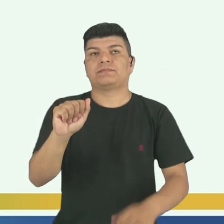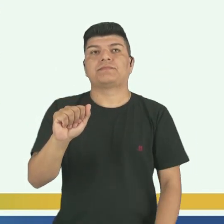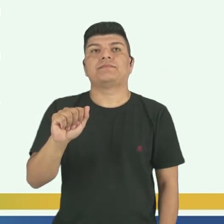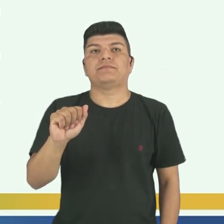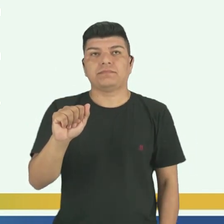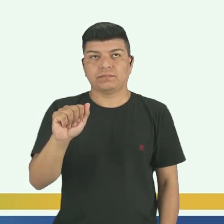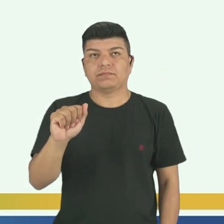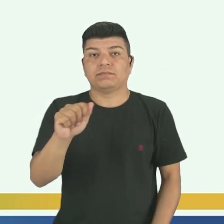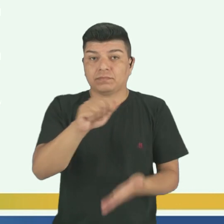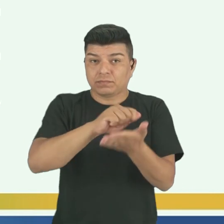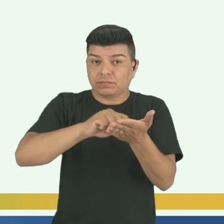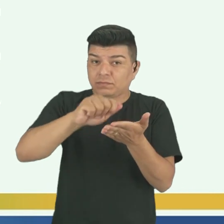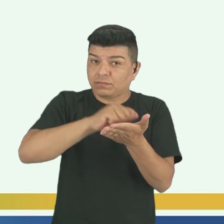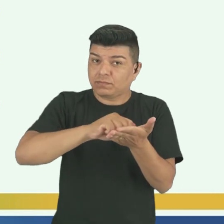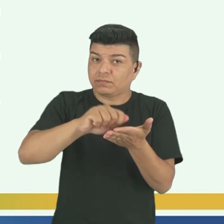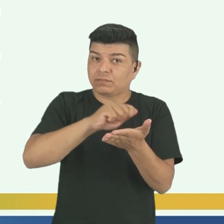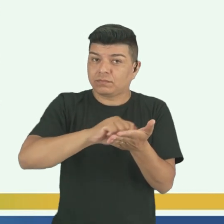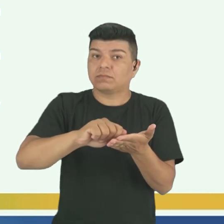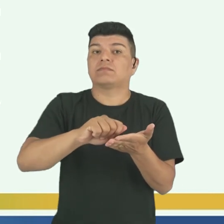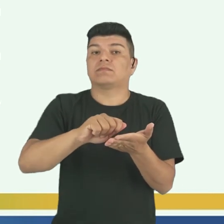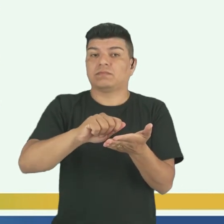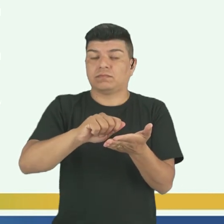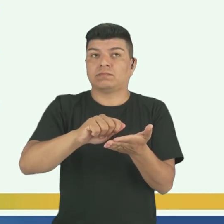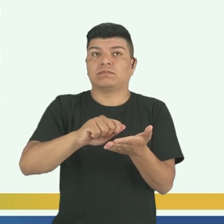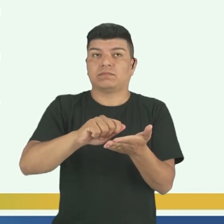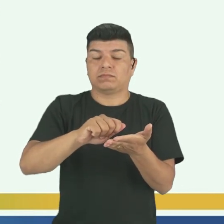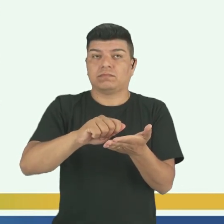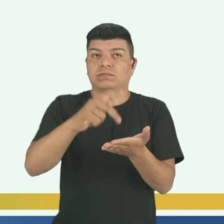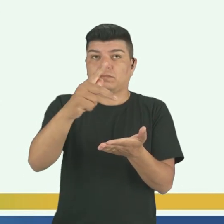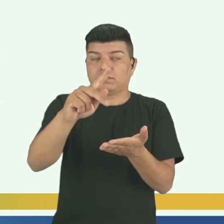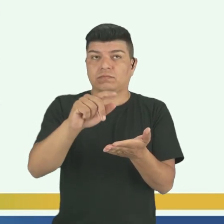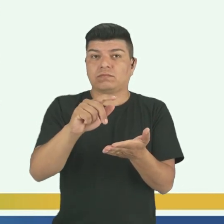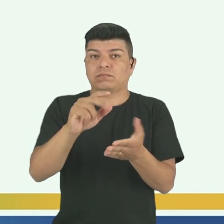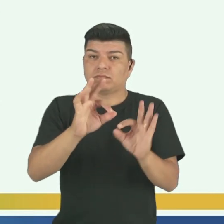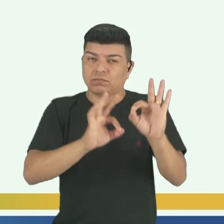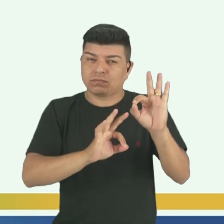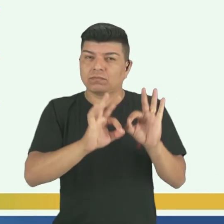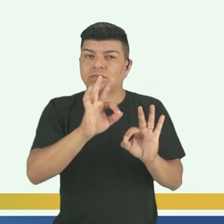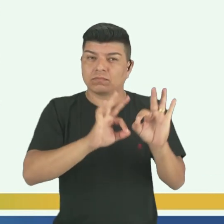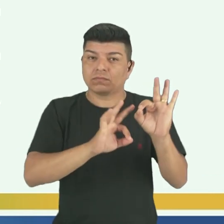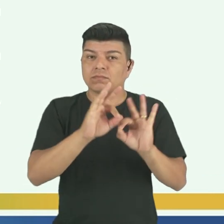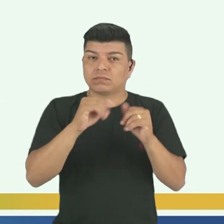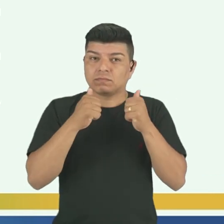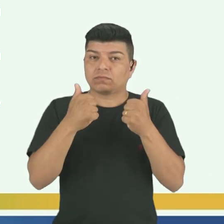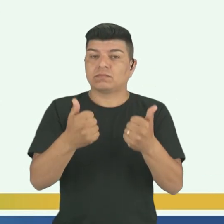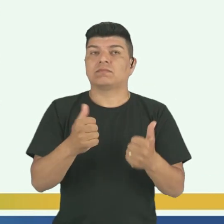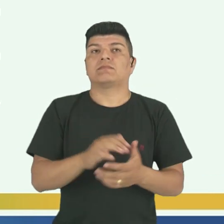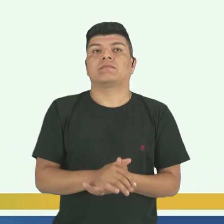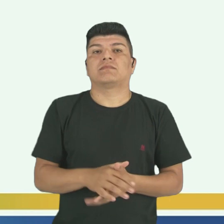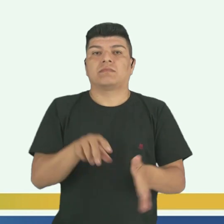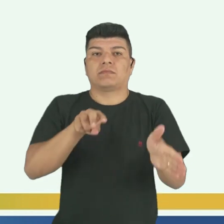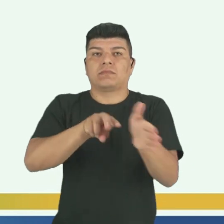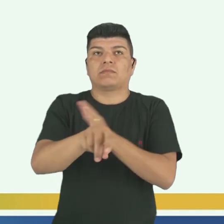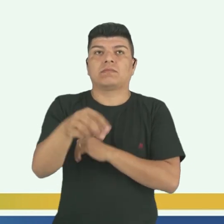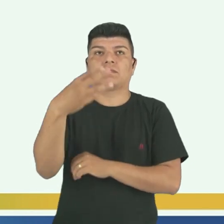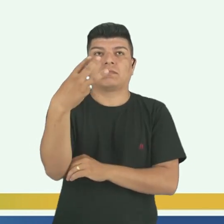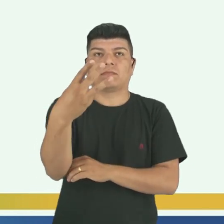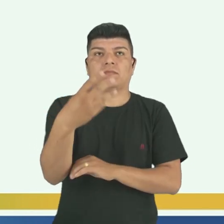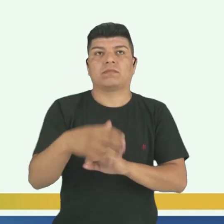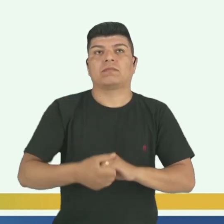Faz as tuas anotações bem direitinho, tá bom? Vamos à terceira questão?